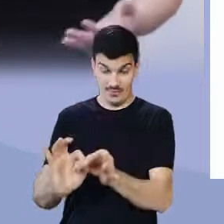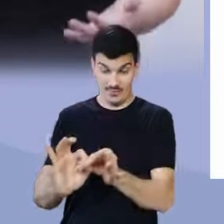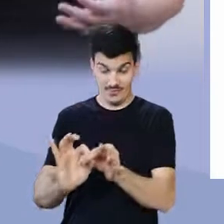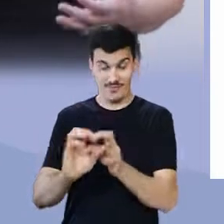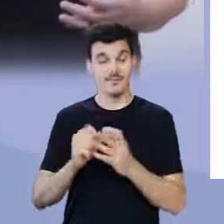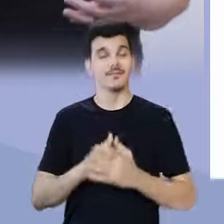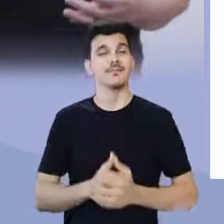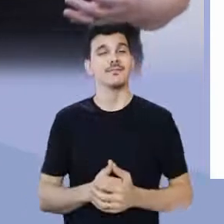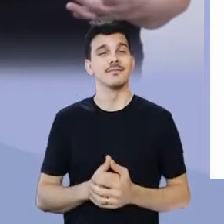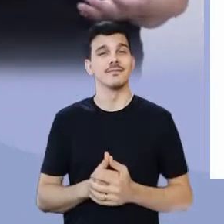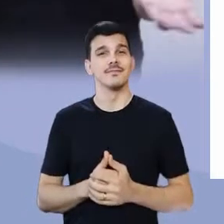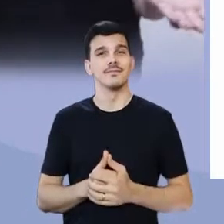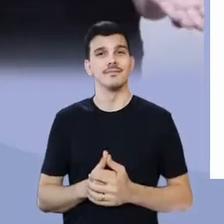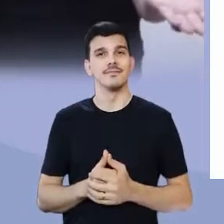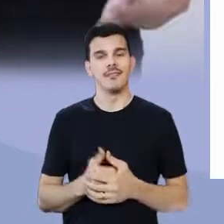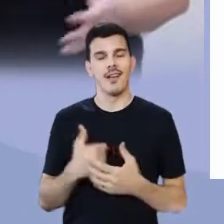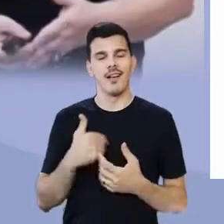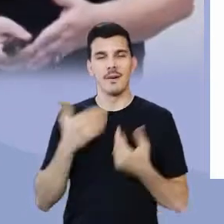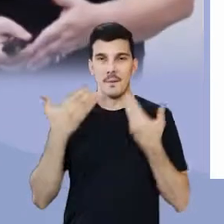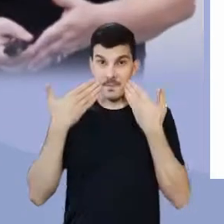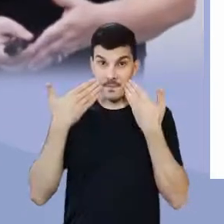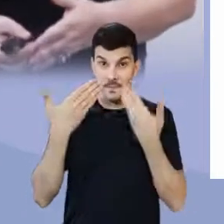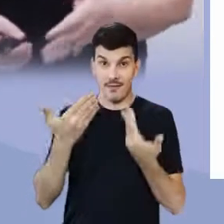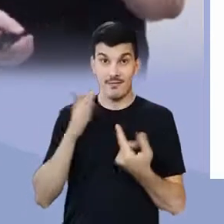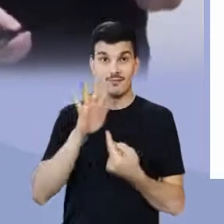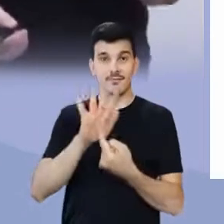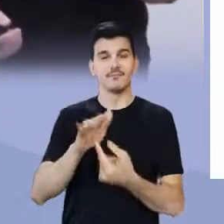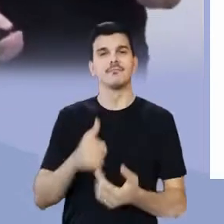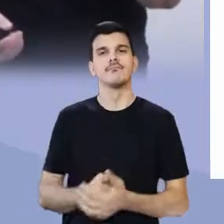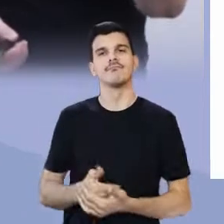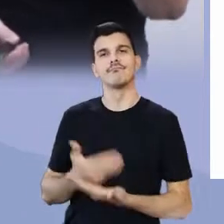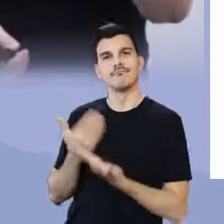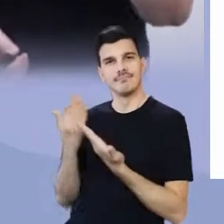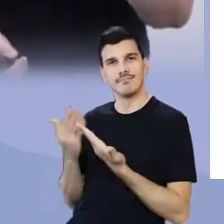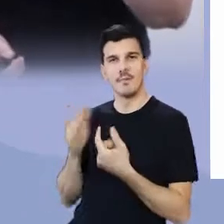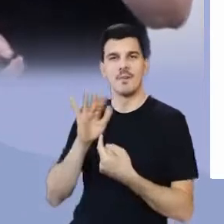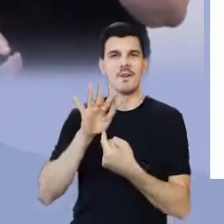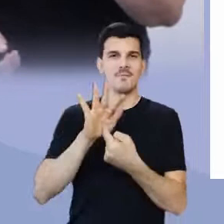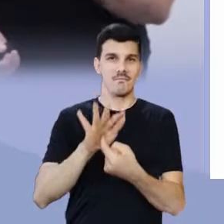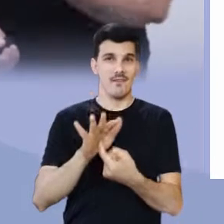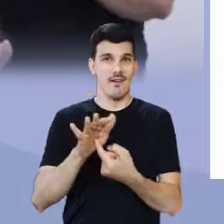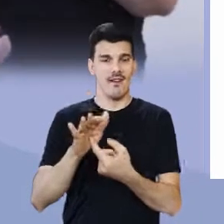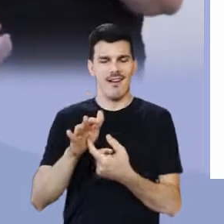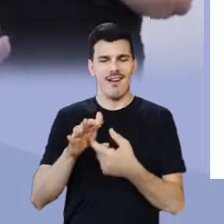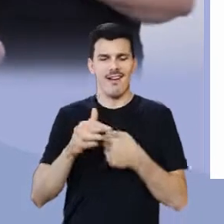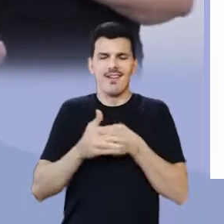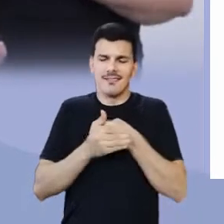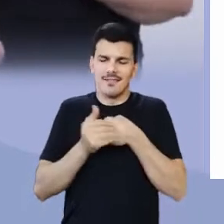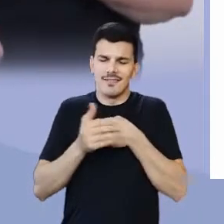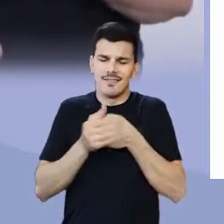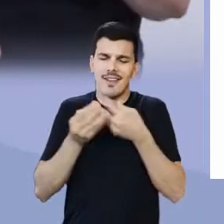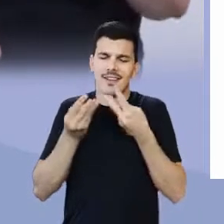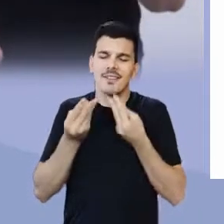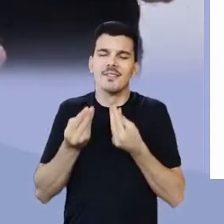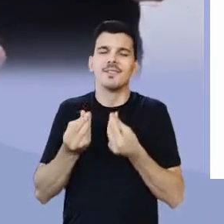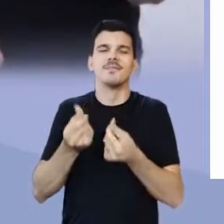construção para apresentar. Ela nos mostra um caminho de doçura. Tanto